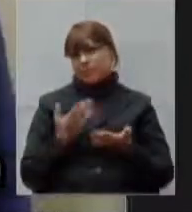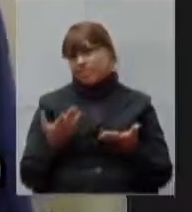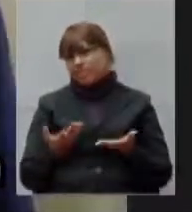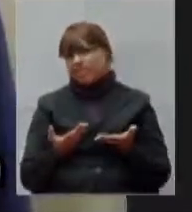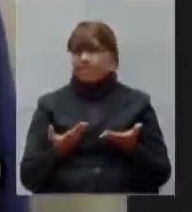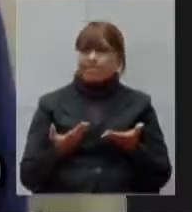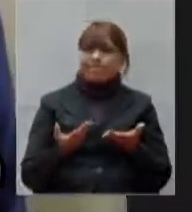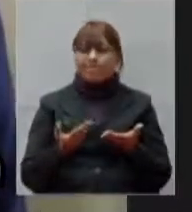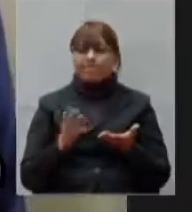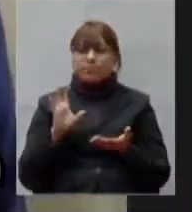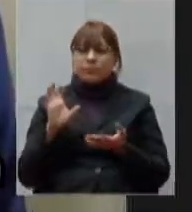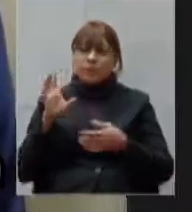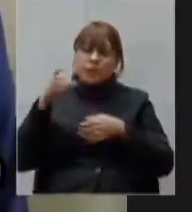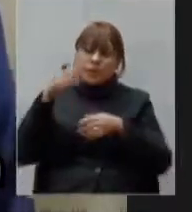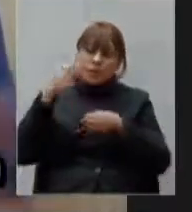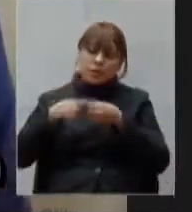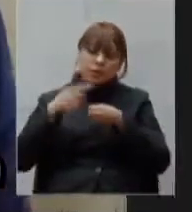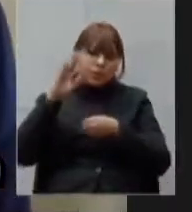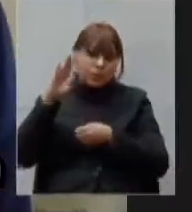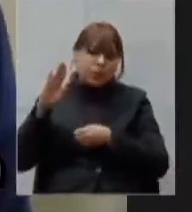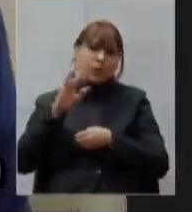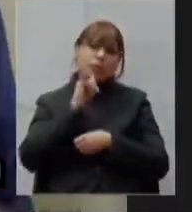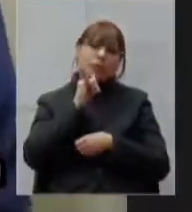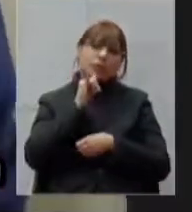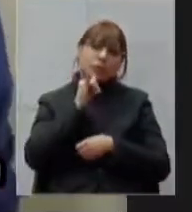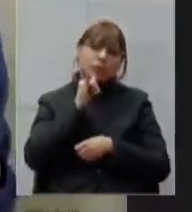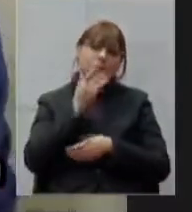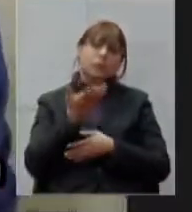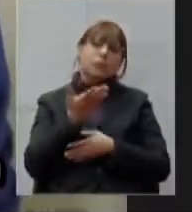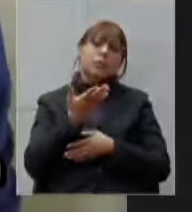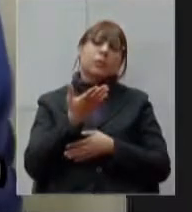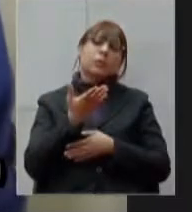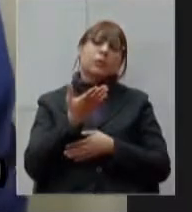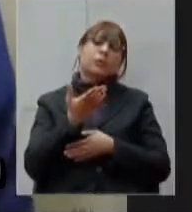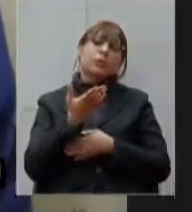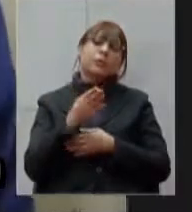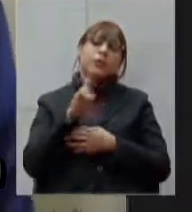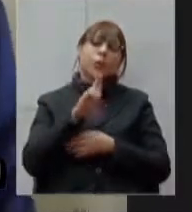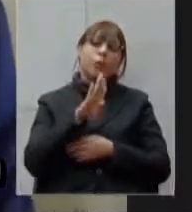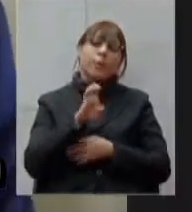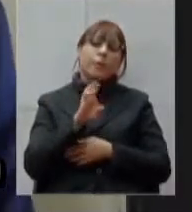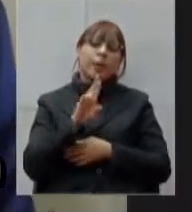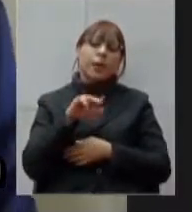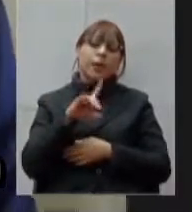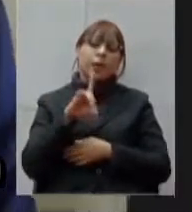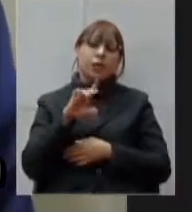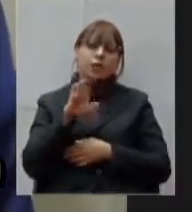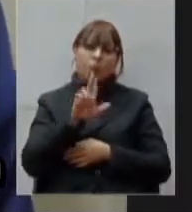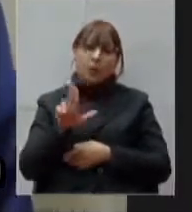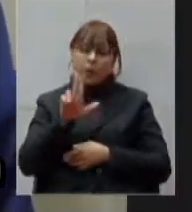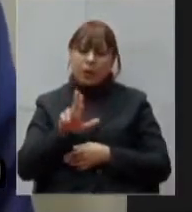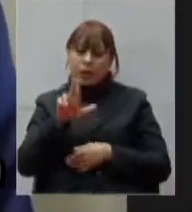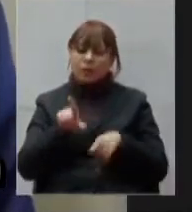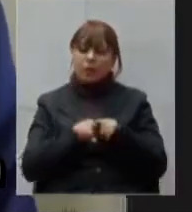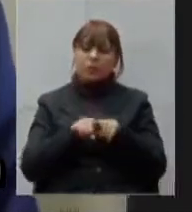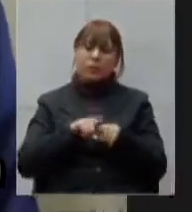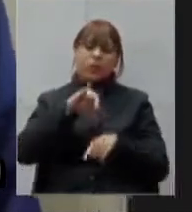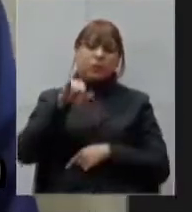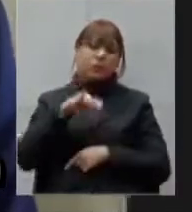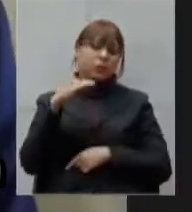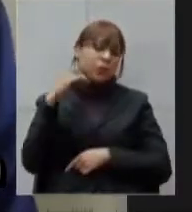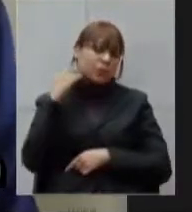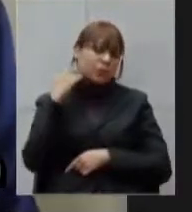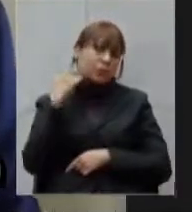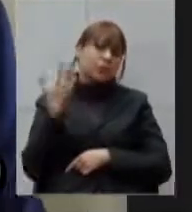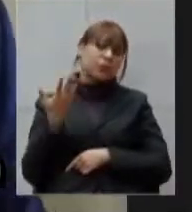polos como Uberlândia Juiz de Fora vão ter a possibilidade de instalar